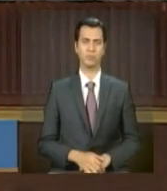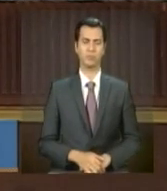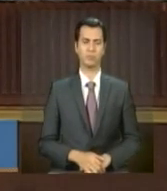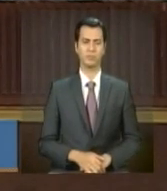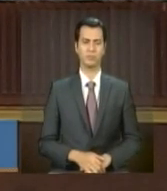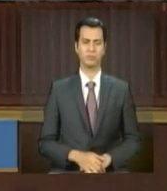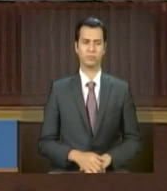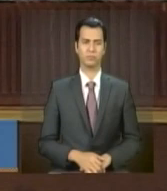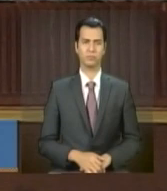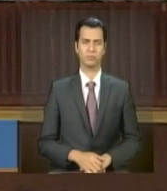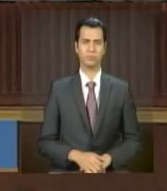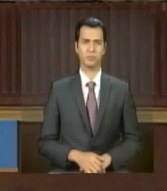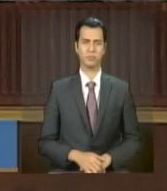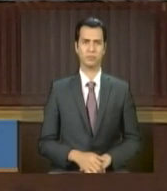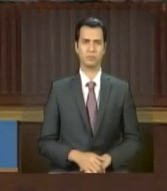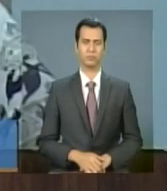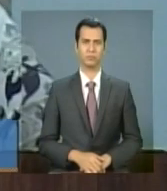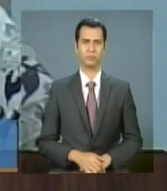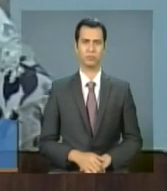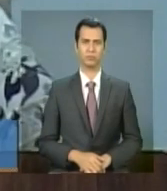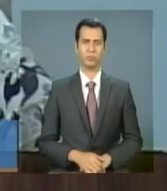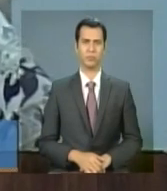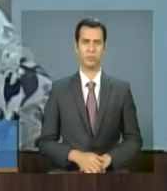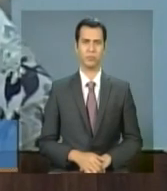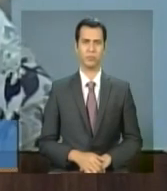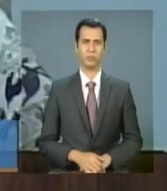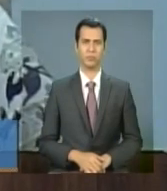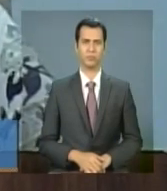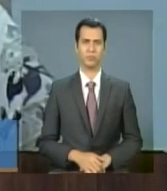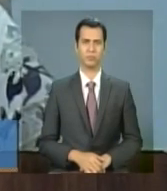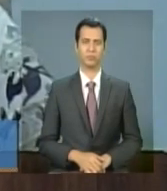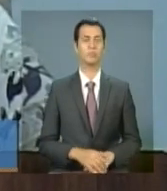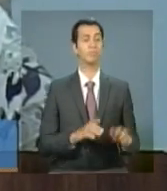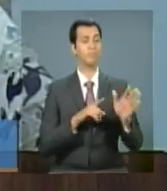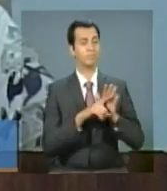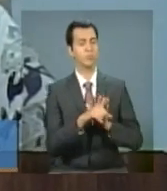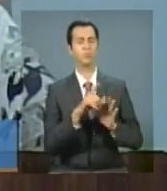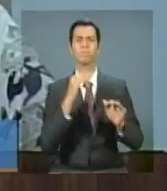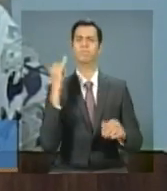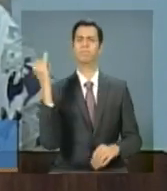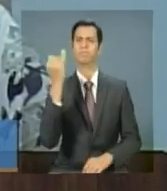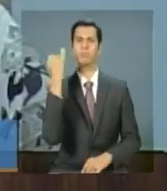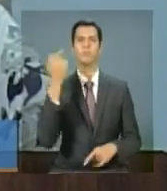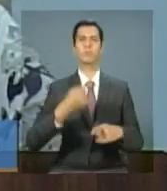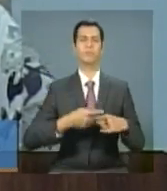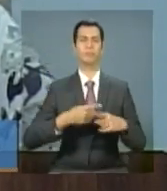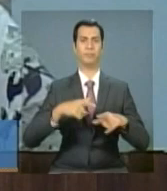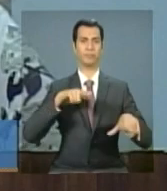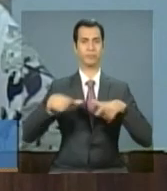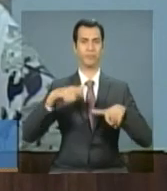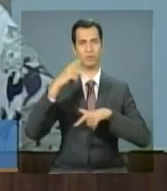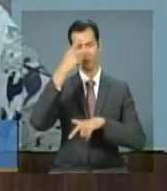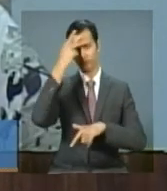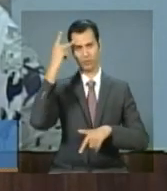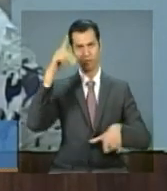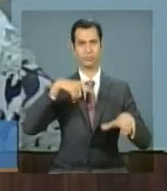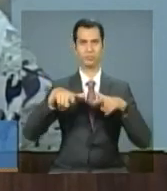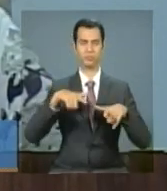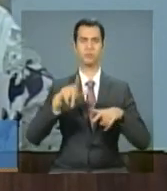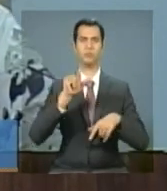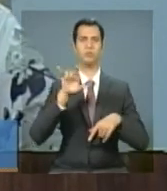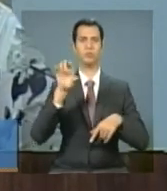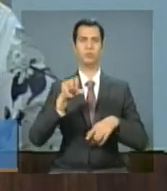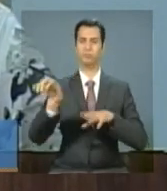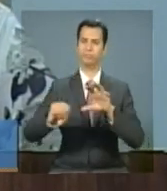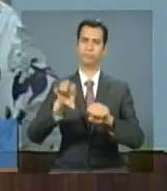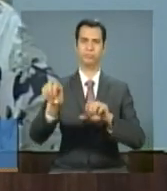Essa pergunta é fundamental. Nós queremos, de fato, que a ação de catadores seja uma ação especial dentro